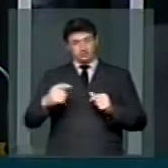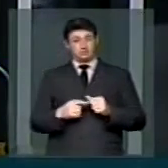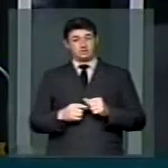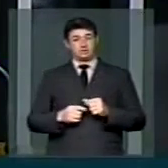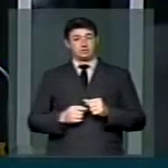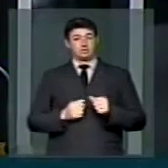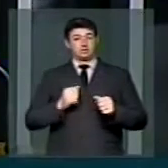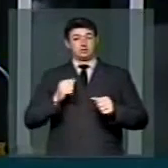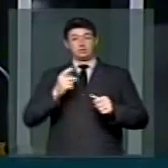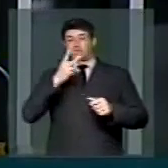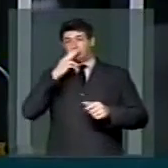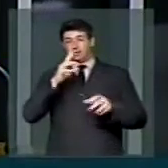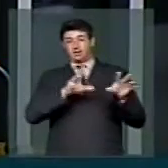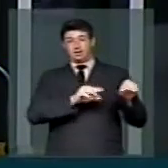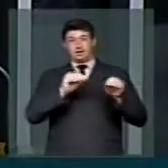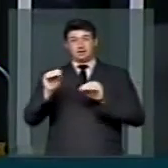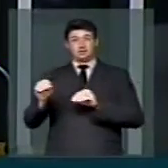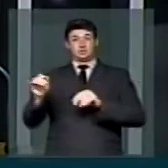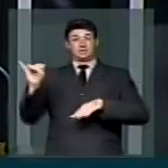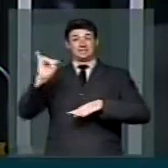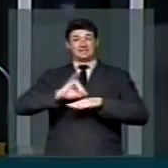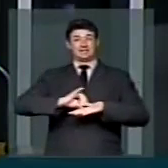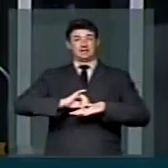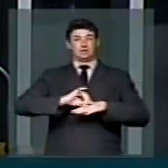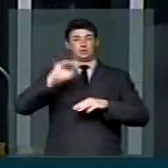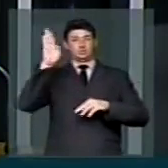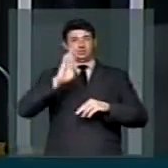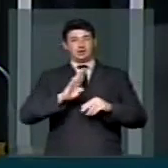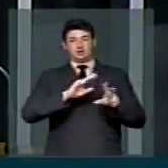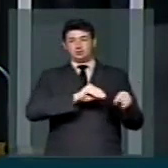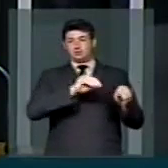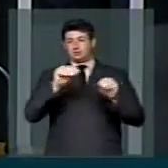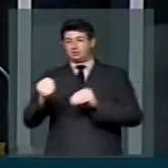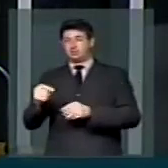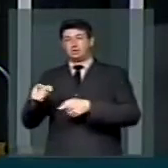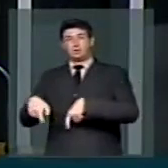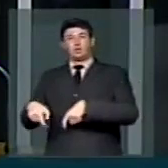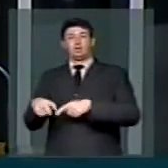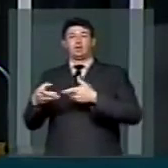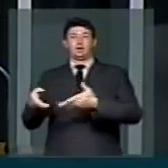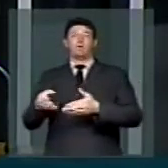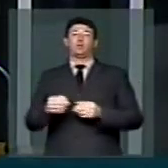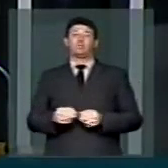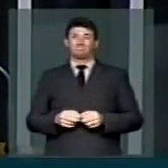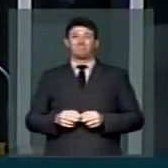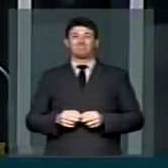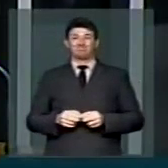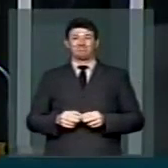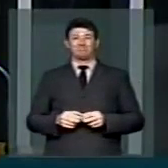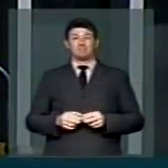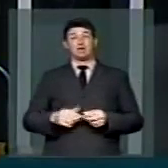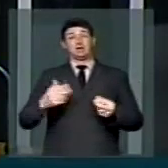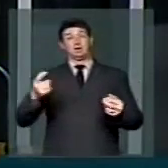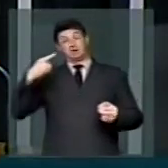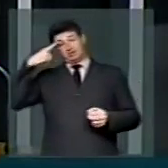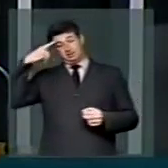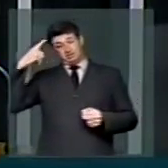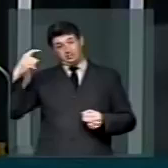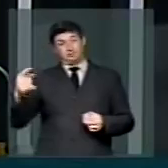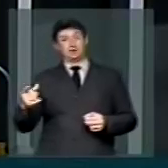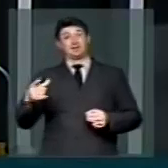se transferiu dos grandes centros para as cidades do interior e que a violência